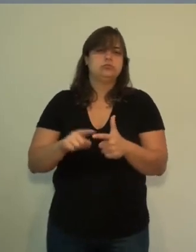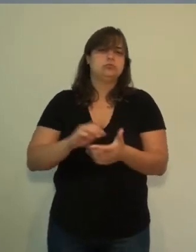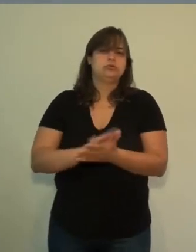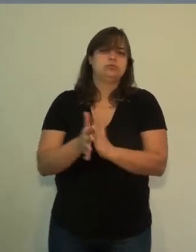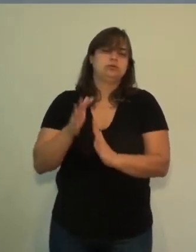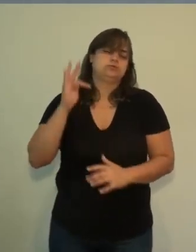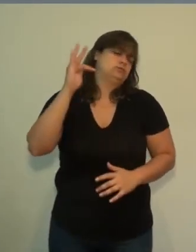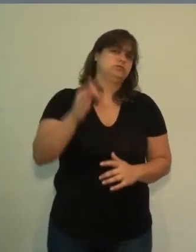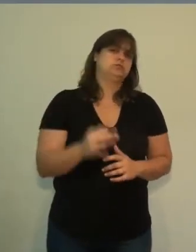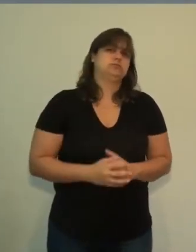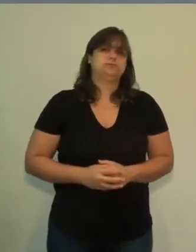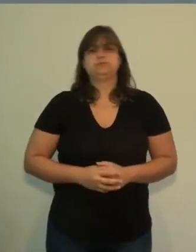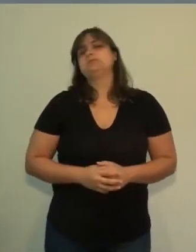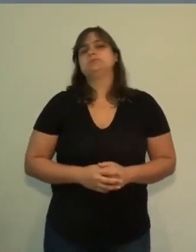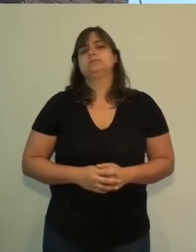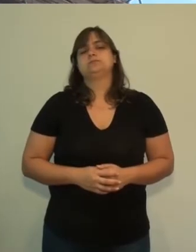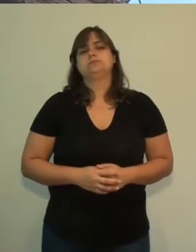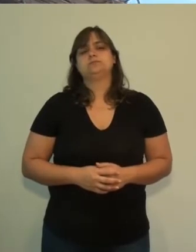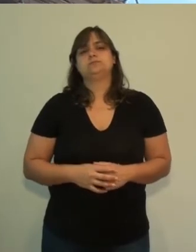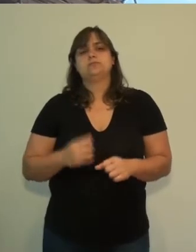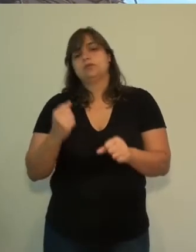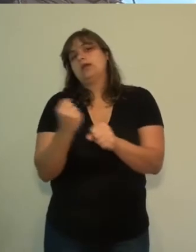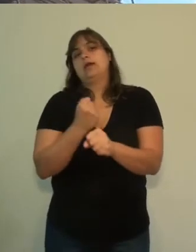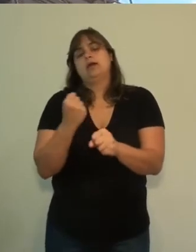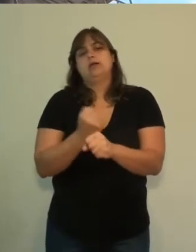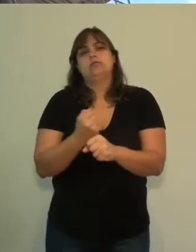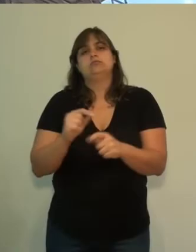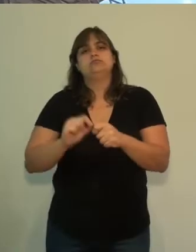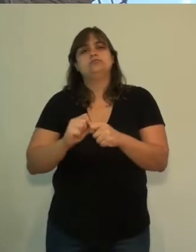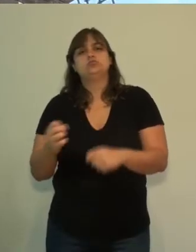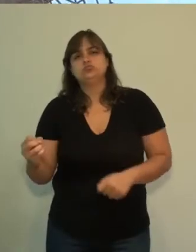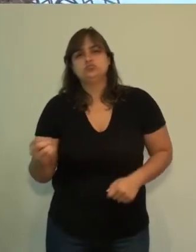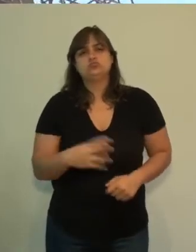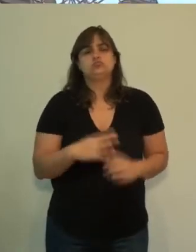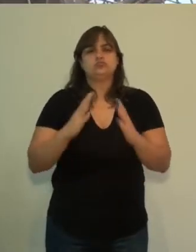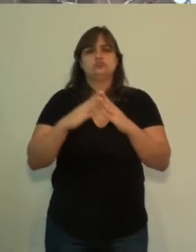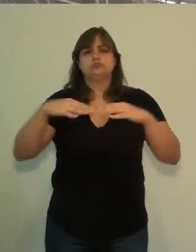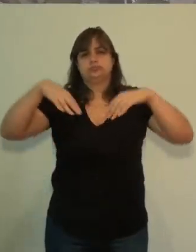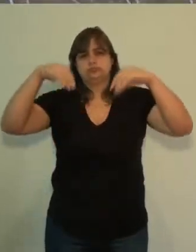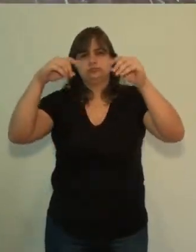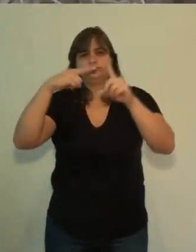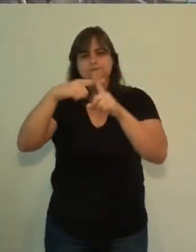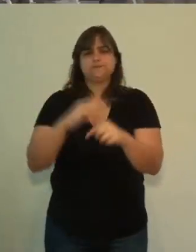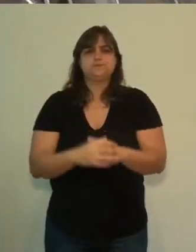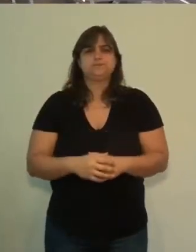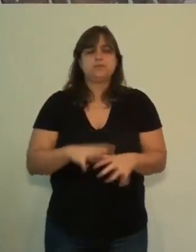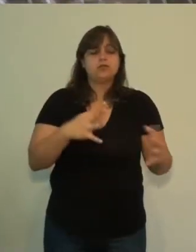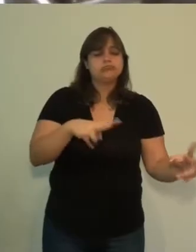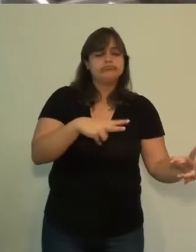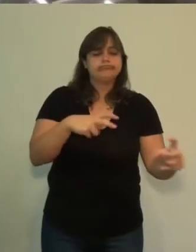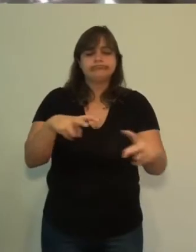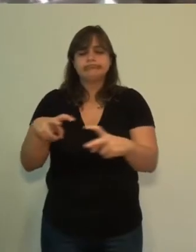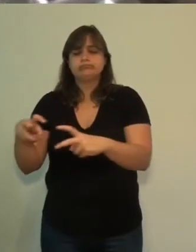problemas semelhantes aos causados antes. A obra de revitalização da Catedral de Petrópolis vem chamando a atenção